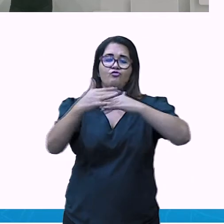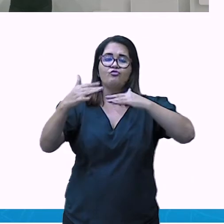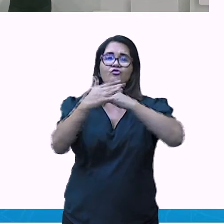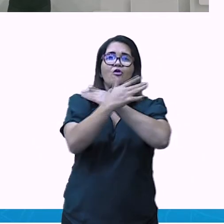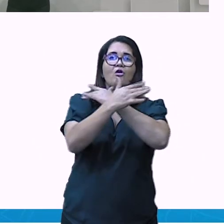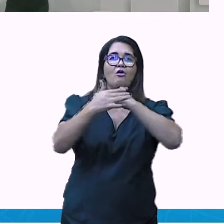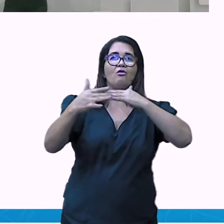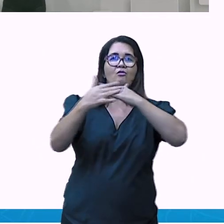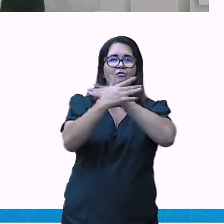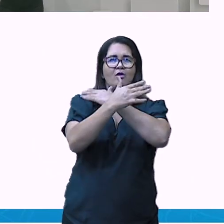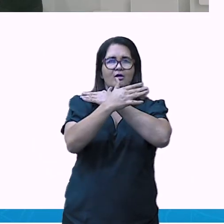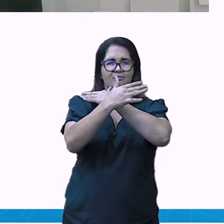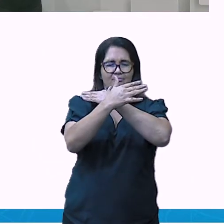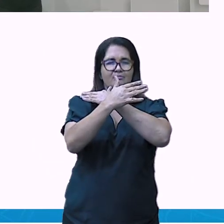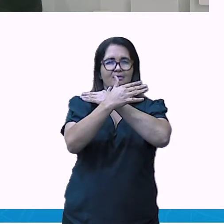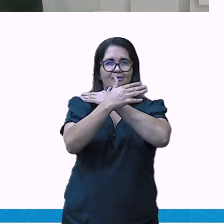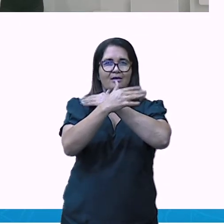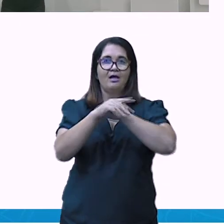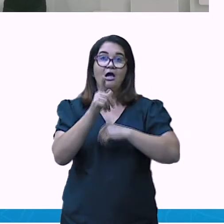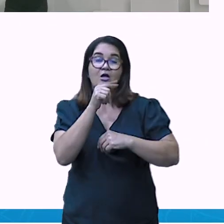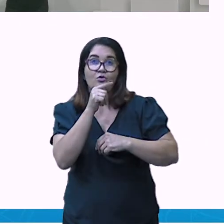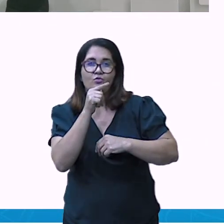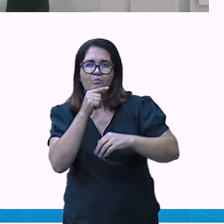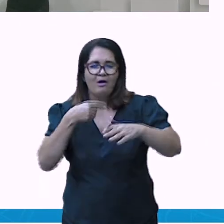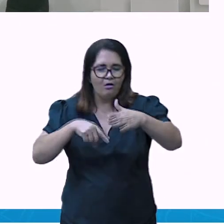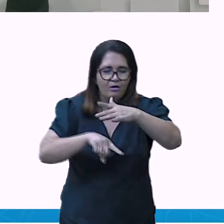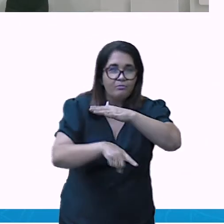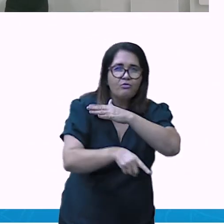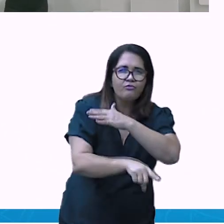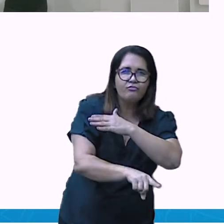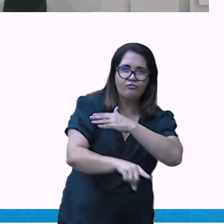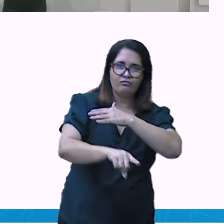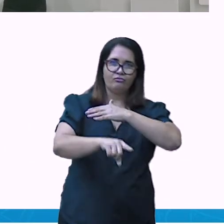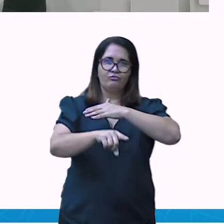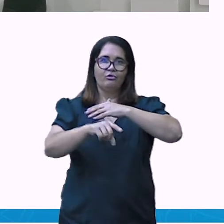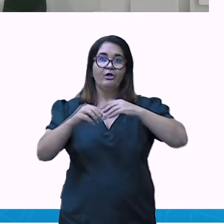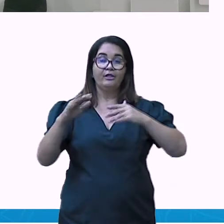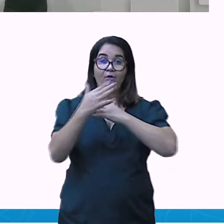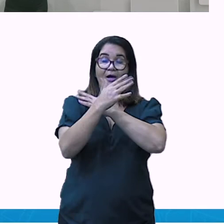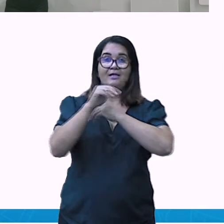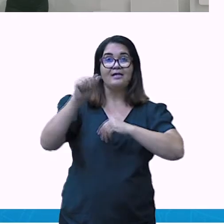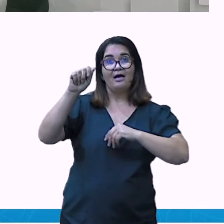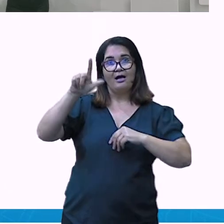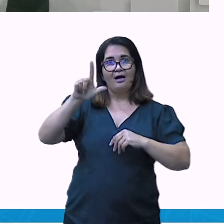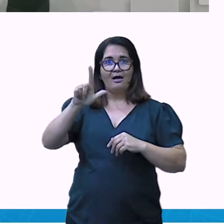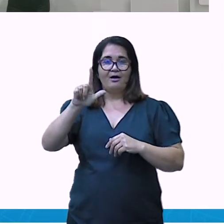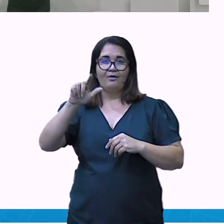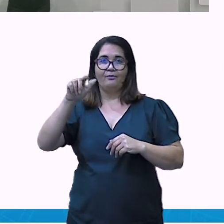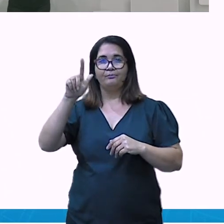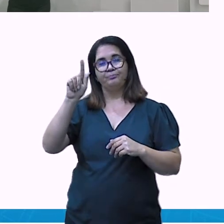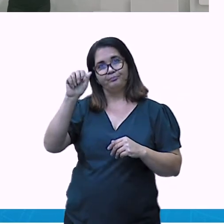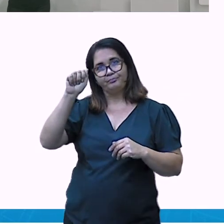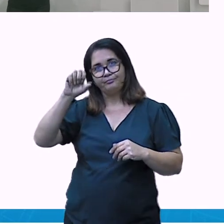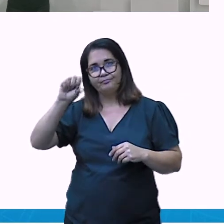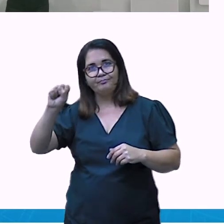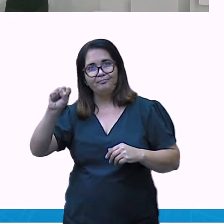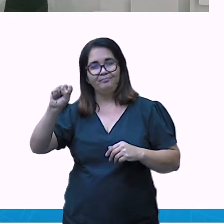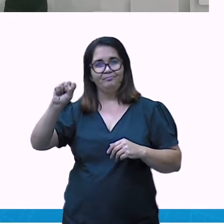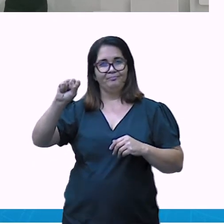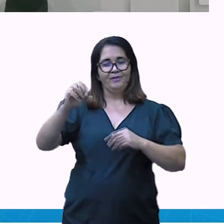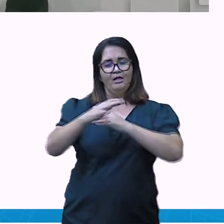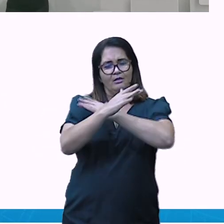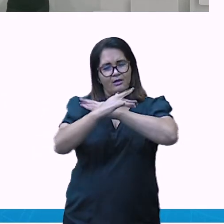em dia, nós não conseguimos ter essas novidades, né, esses produtos, esses recursos,